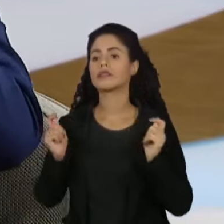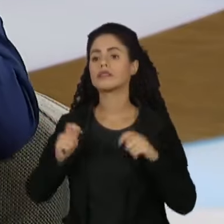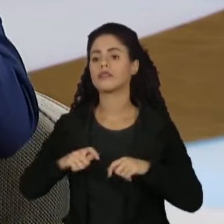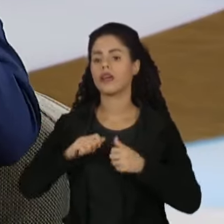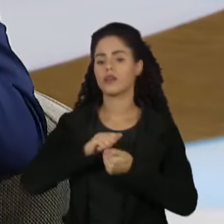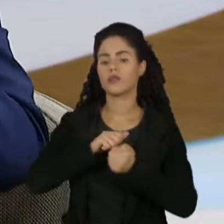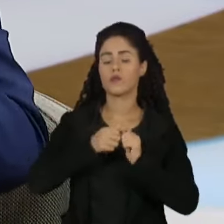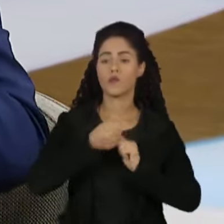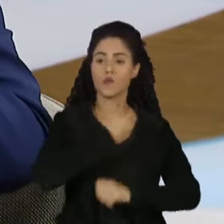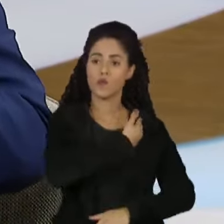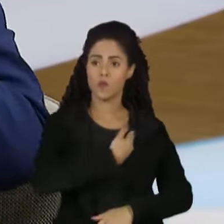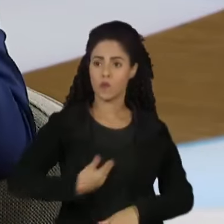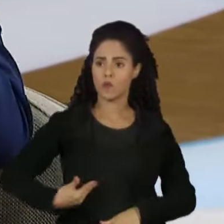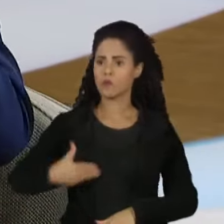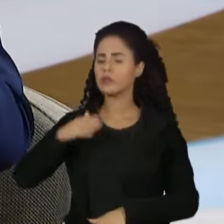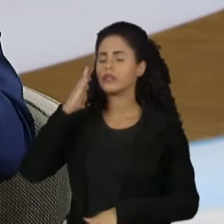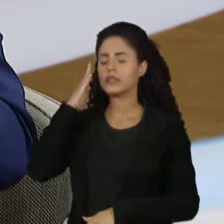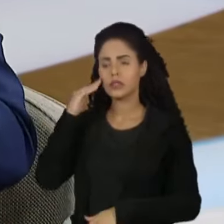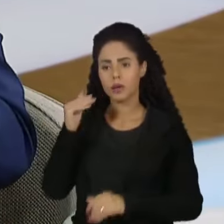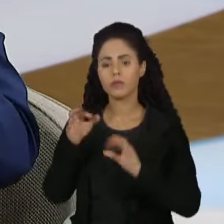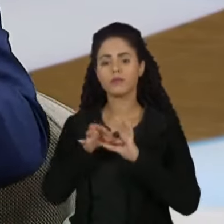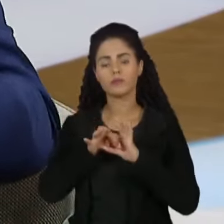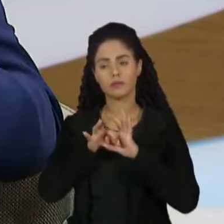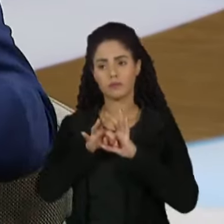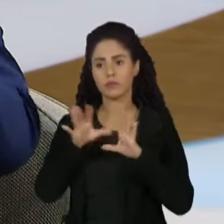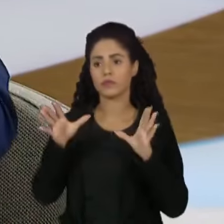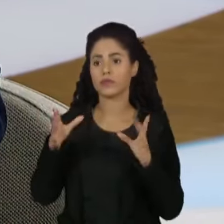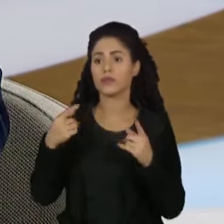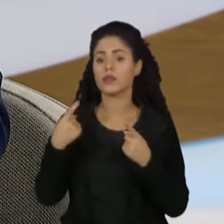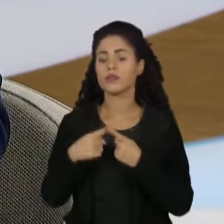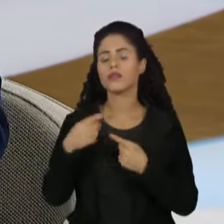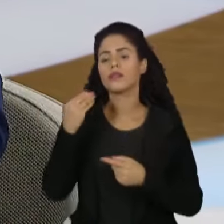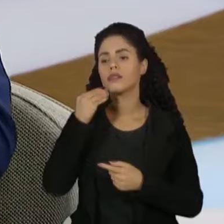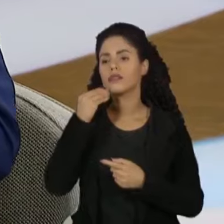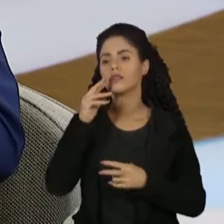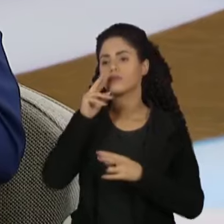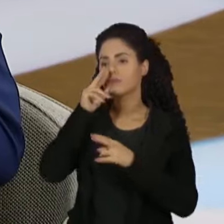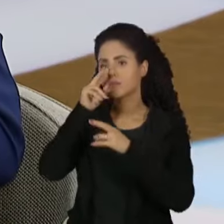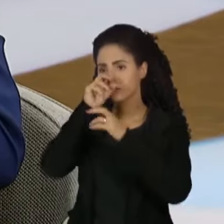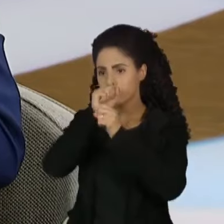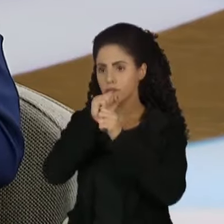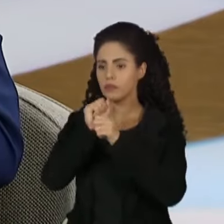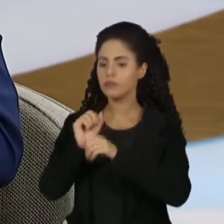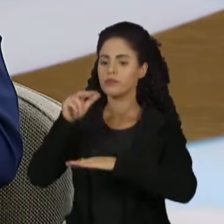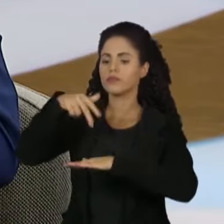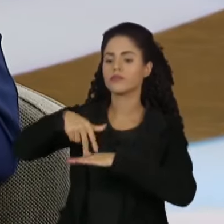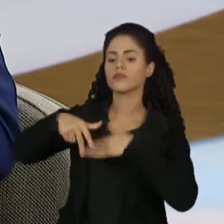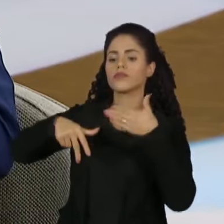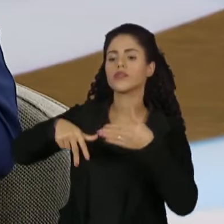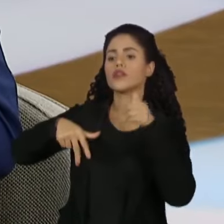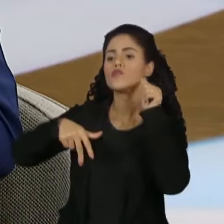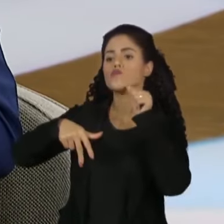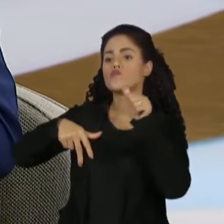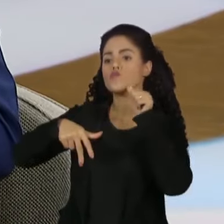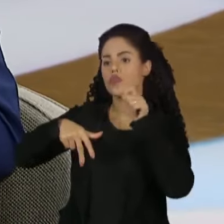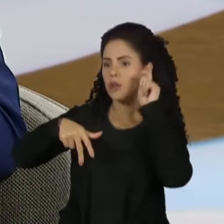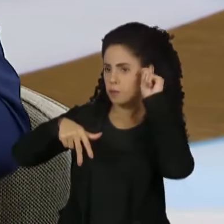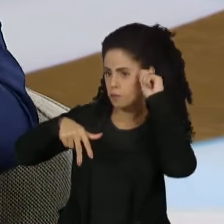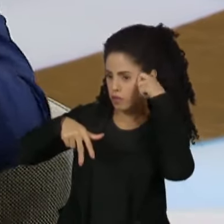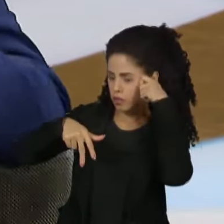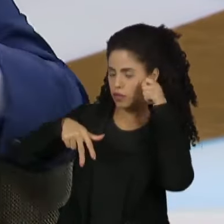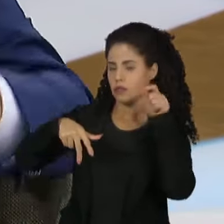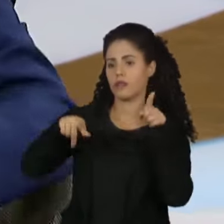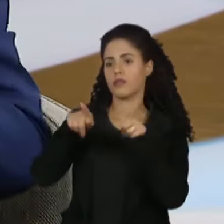O governo reconhece e tem disposição para fortalecer a presença das mulheres e das mulheres